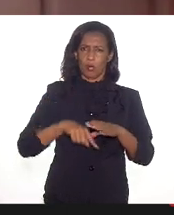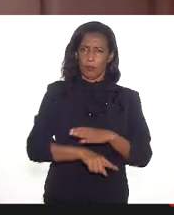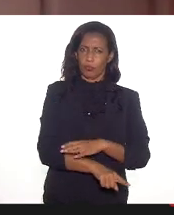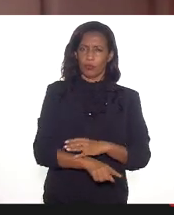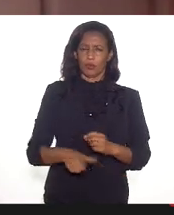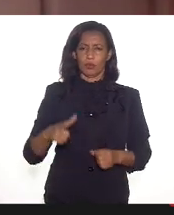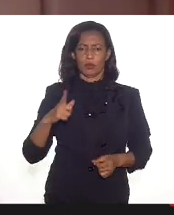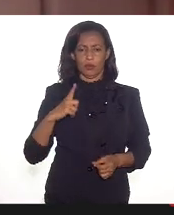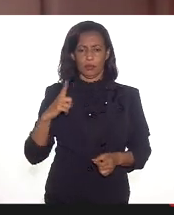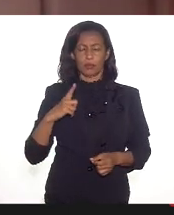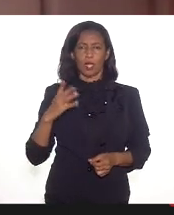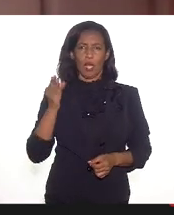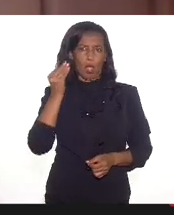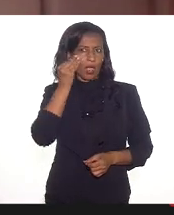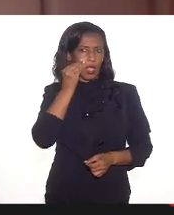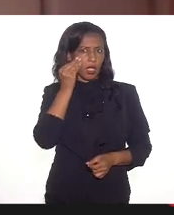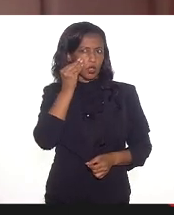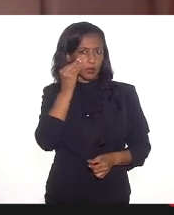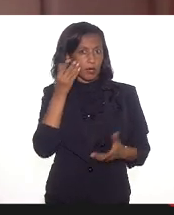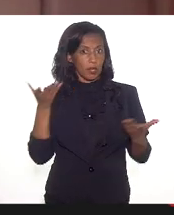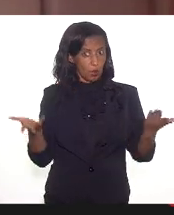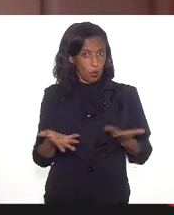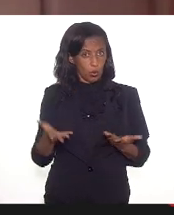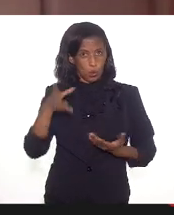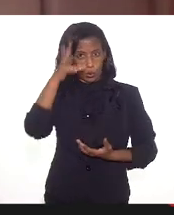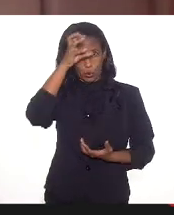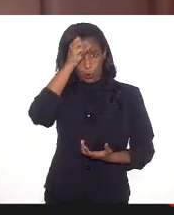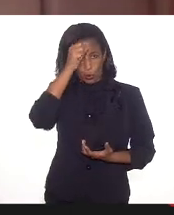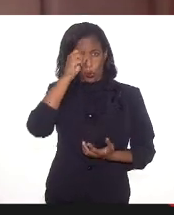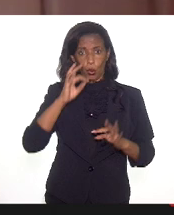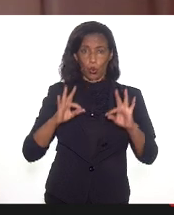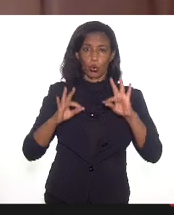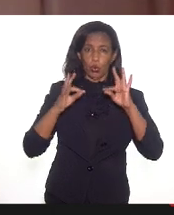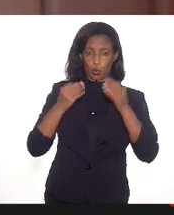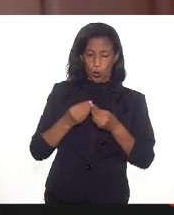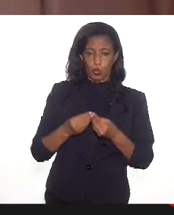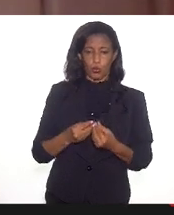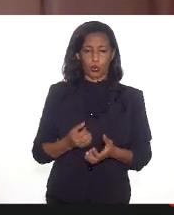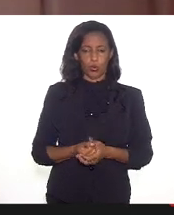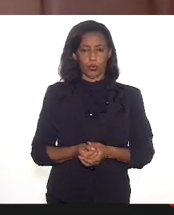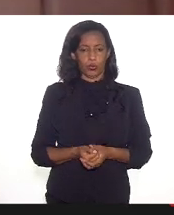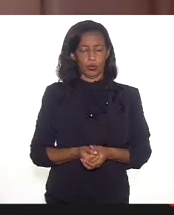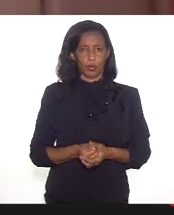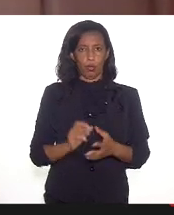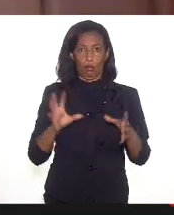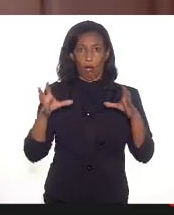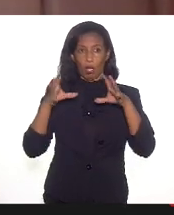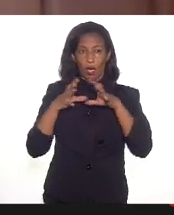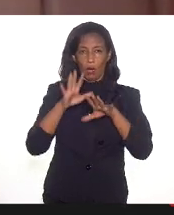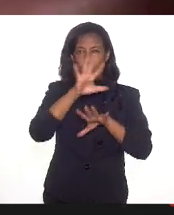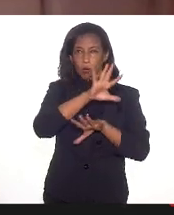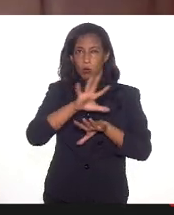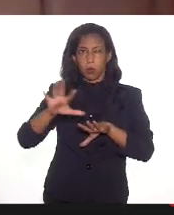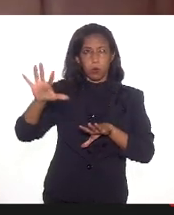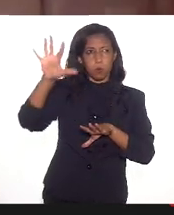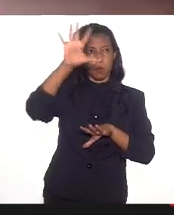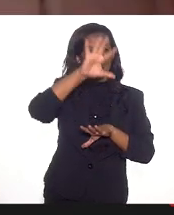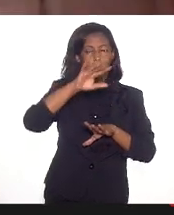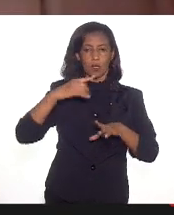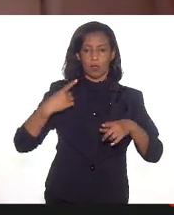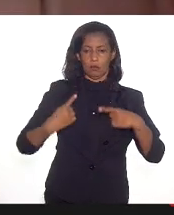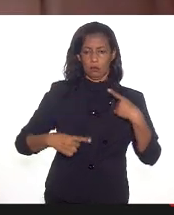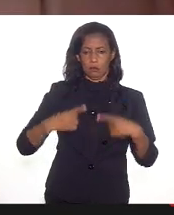gente fez essa experiência com aprendizagem, com todo o campo que discute, as